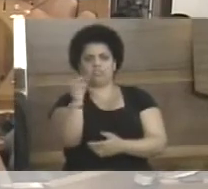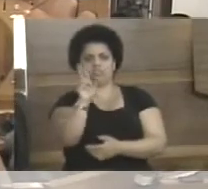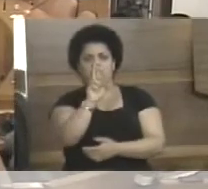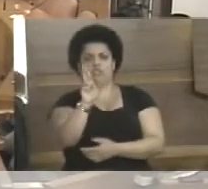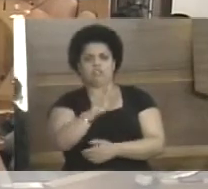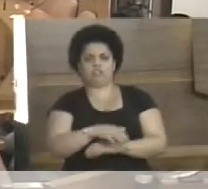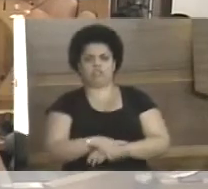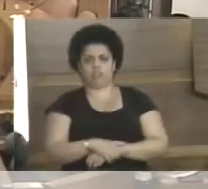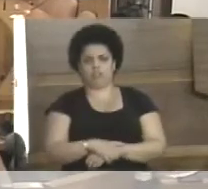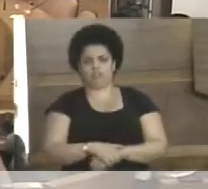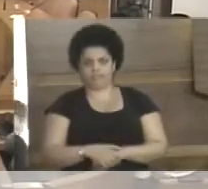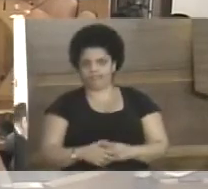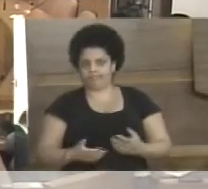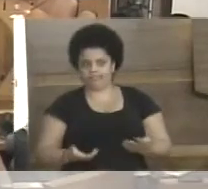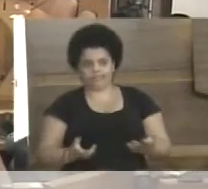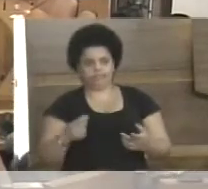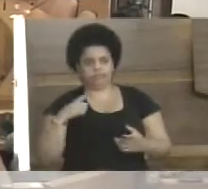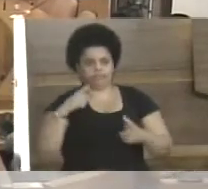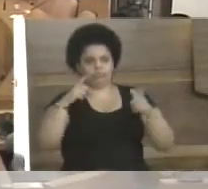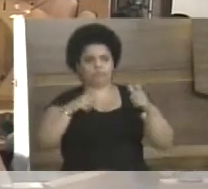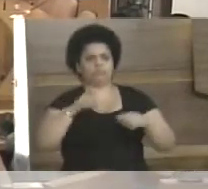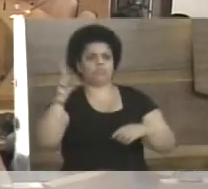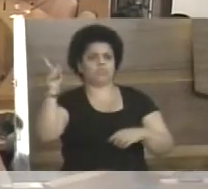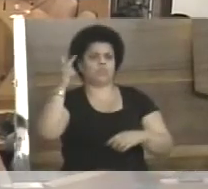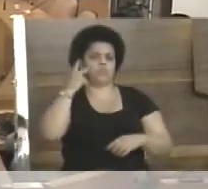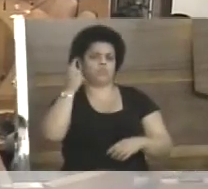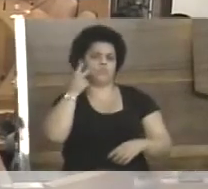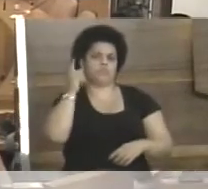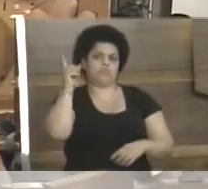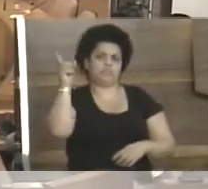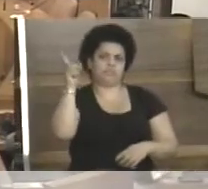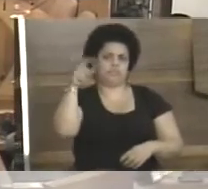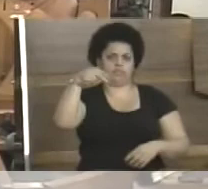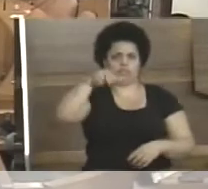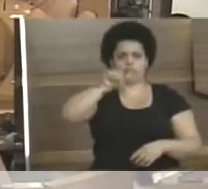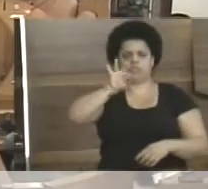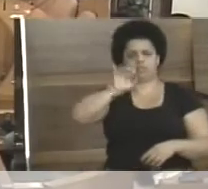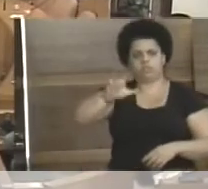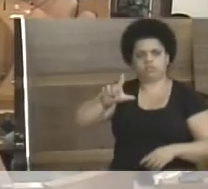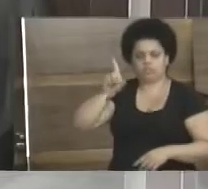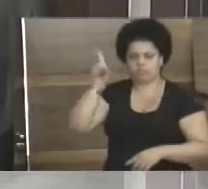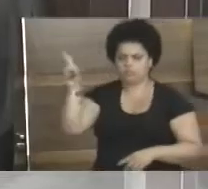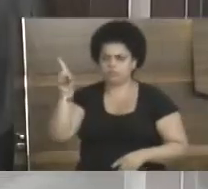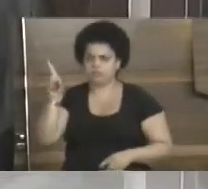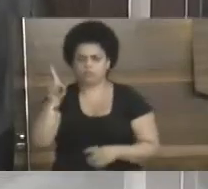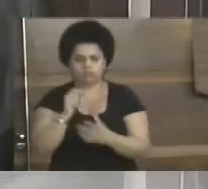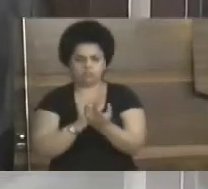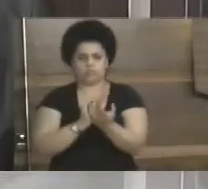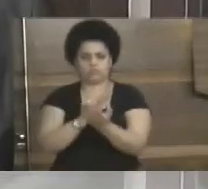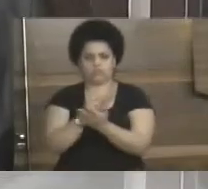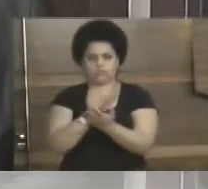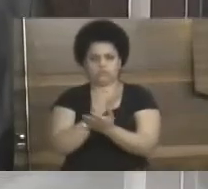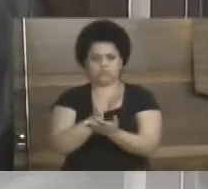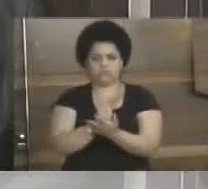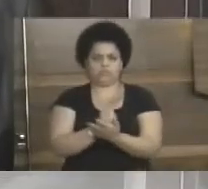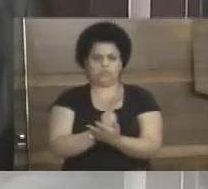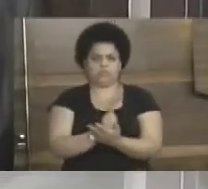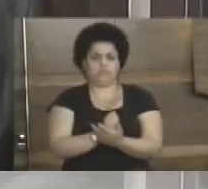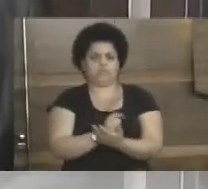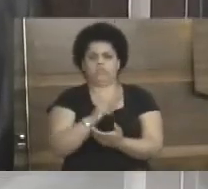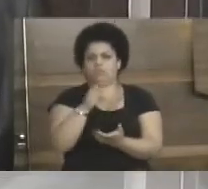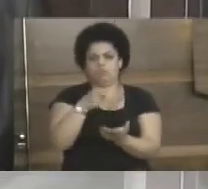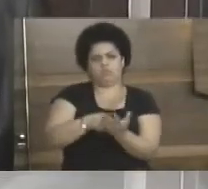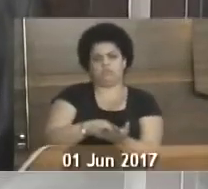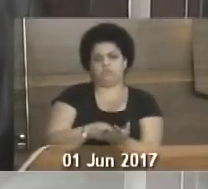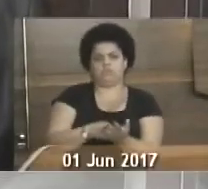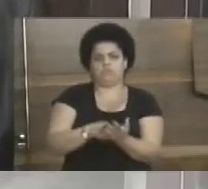Eles falam de condomínio. Mas tem lugar que lá no Nordeste mesmo, que lá em Natal, você compra e você não